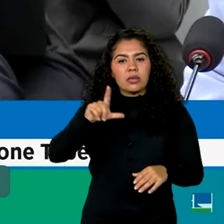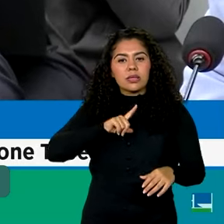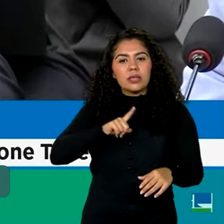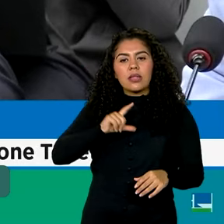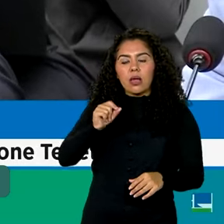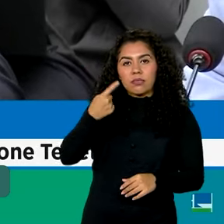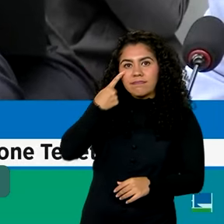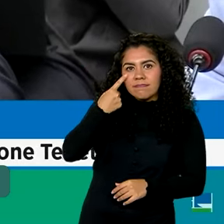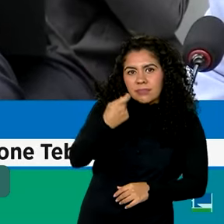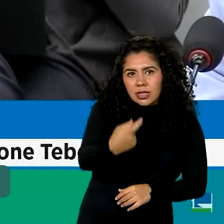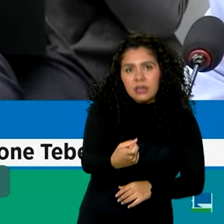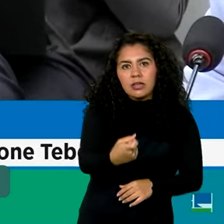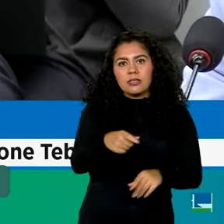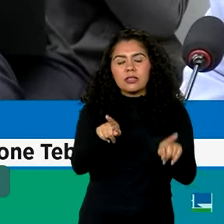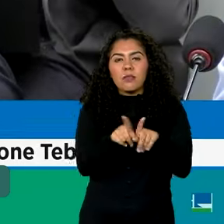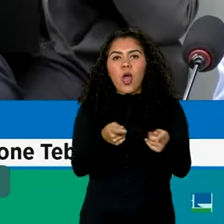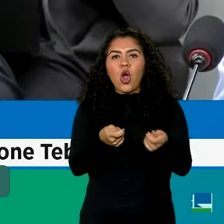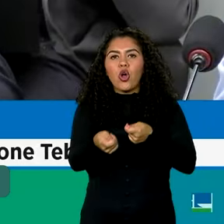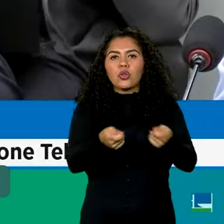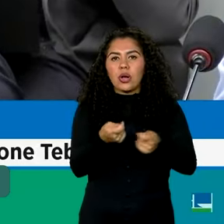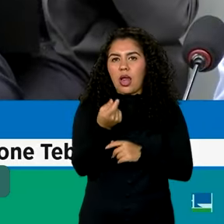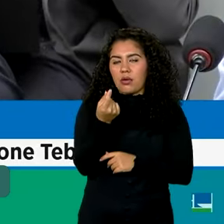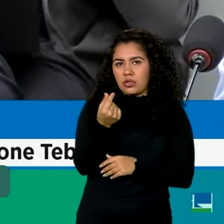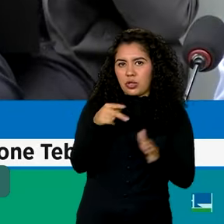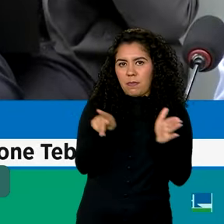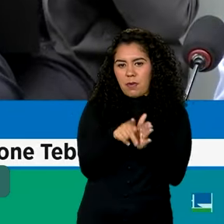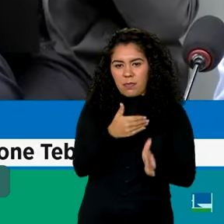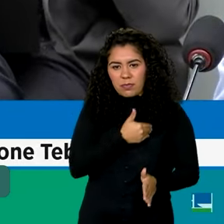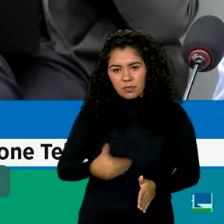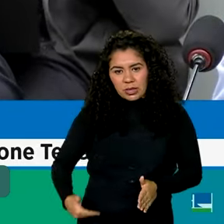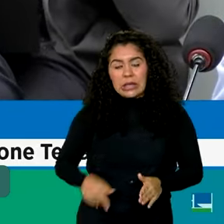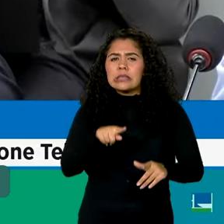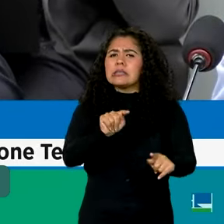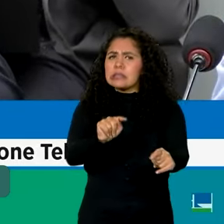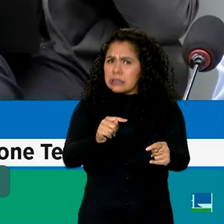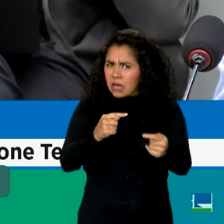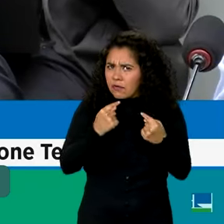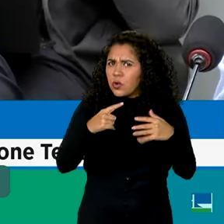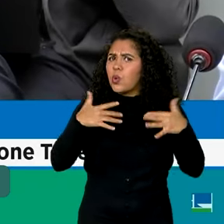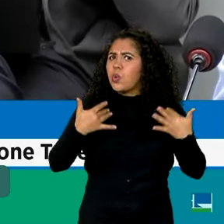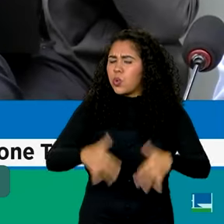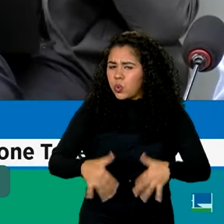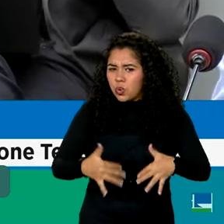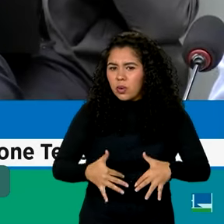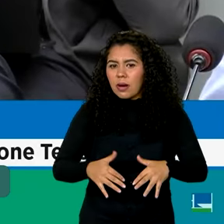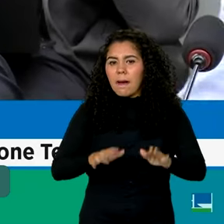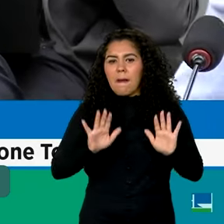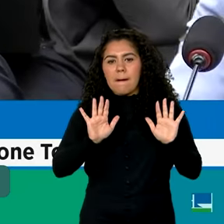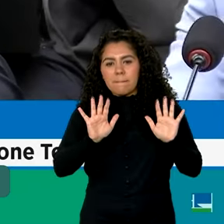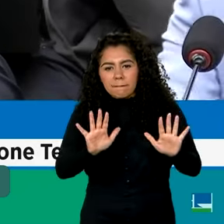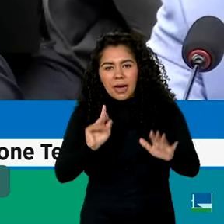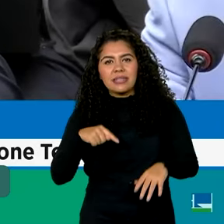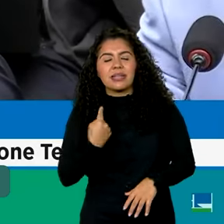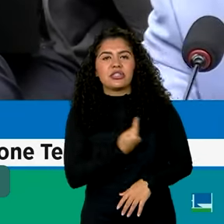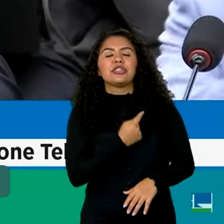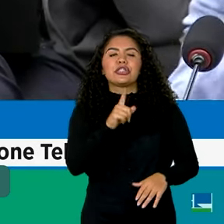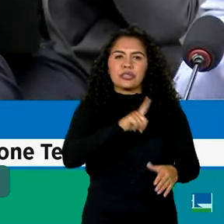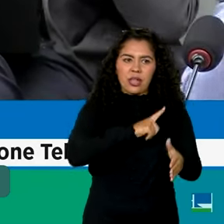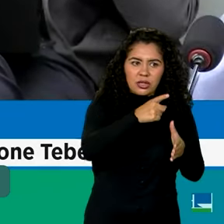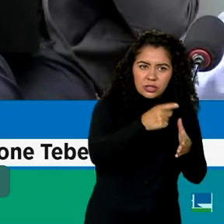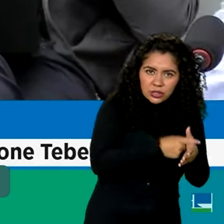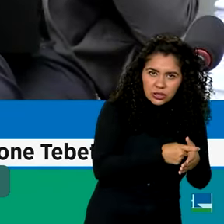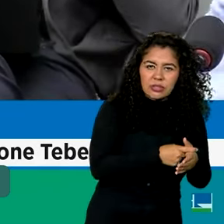público e o controle das contas públicas. Ainda é um quadro desafiador porque, embora tenhamos um déficit fiscal,